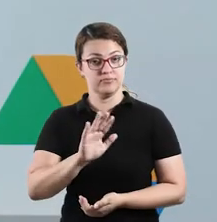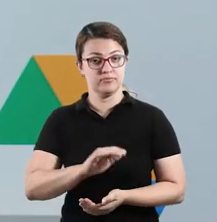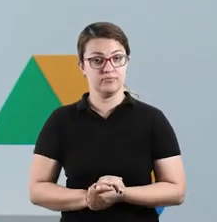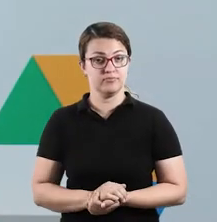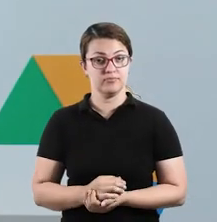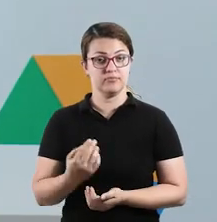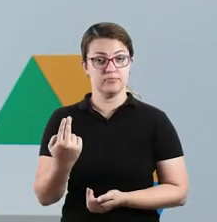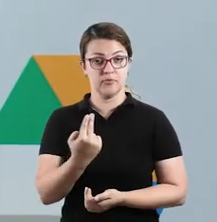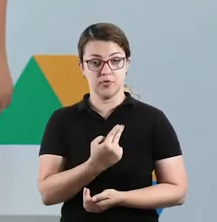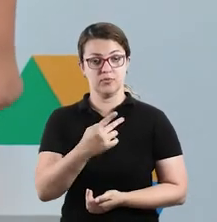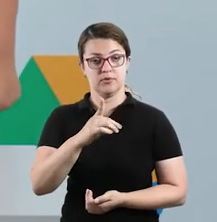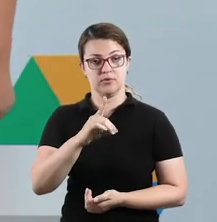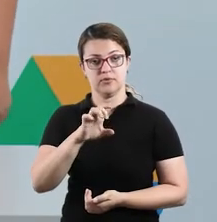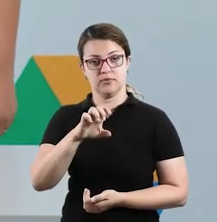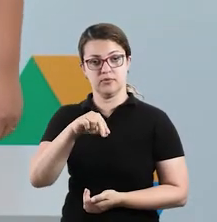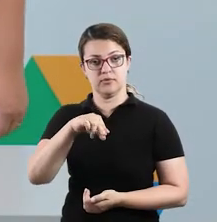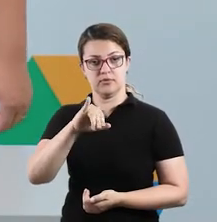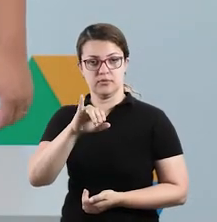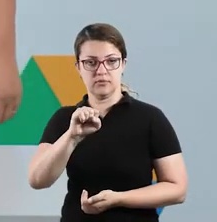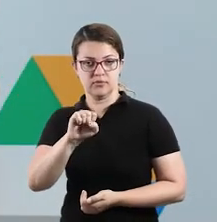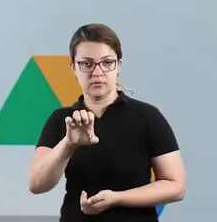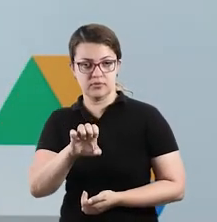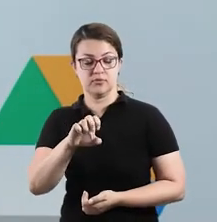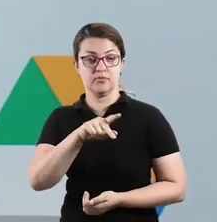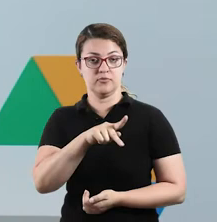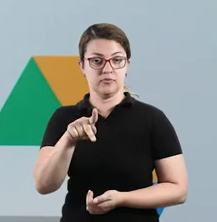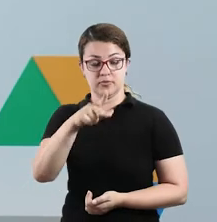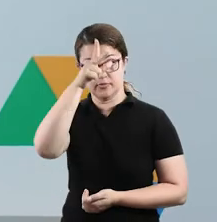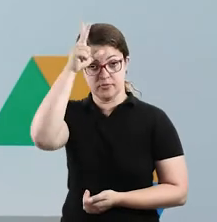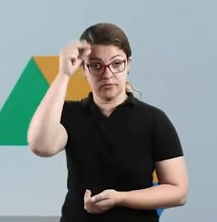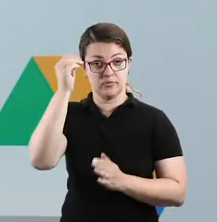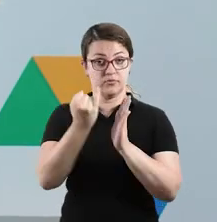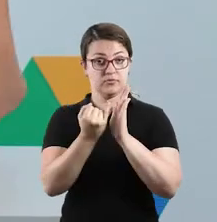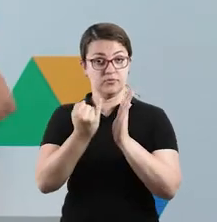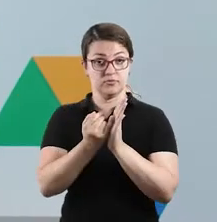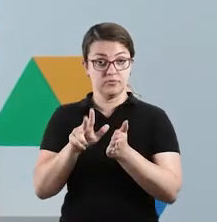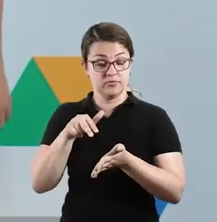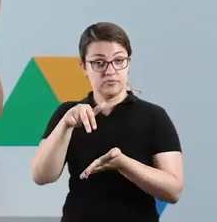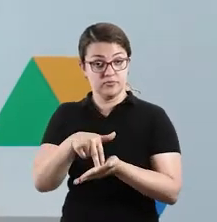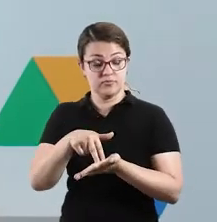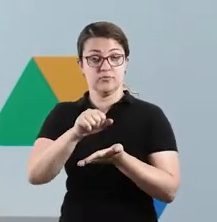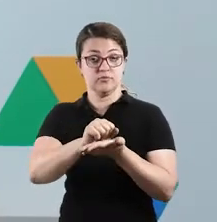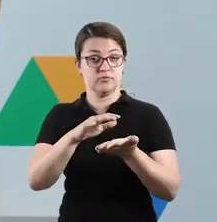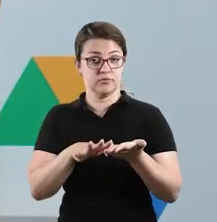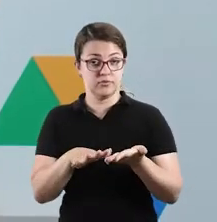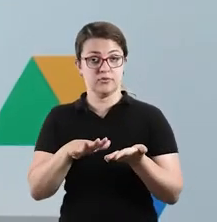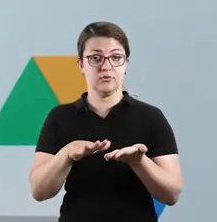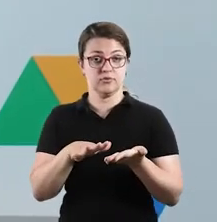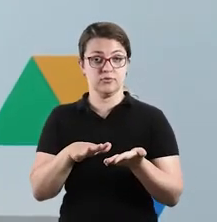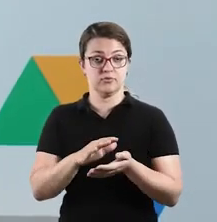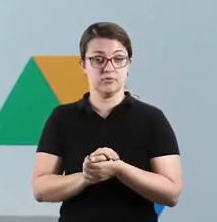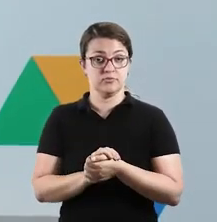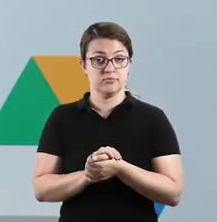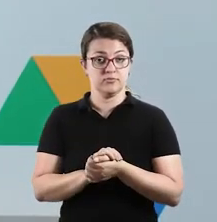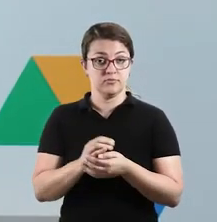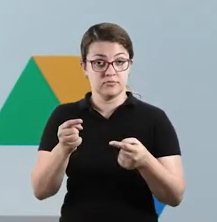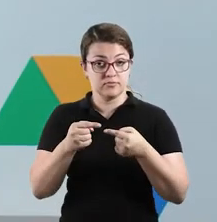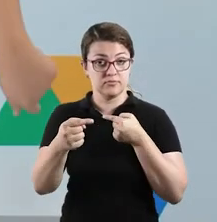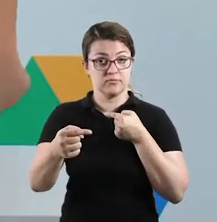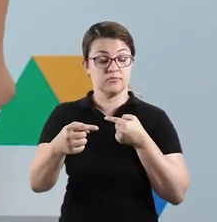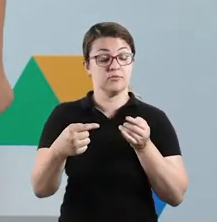Olá, meu nome é Lenice, sou professora da Rede Municipal de Itapevi. Estou aqui mais uma vez para apresentar as atividades da